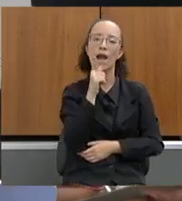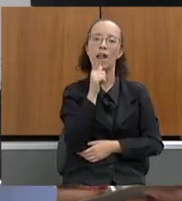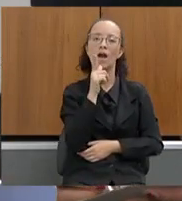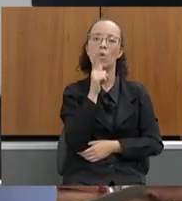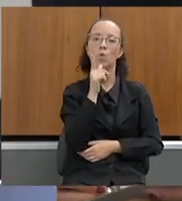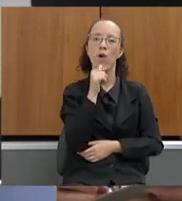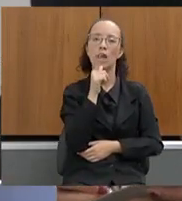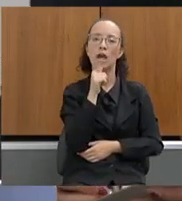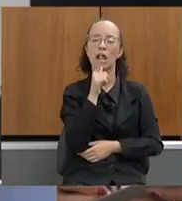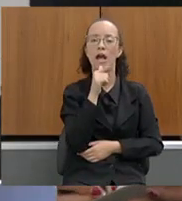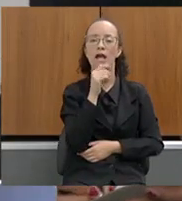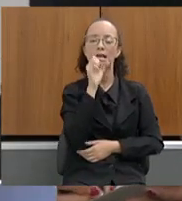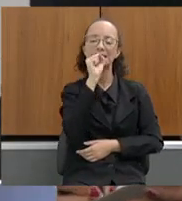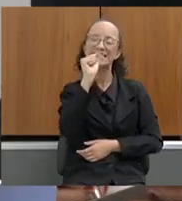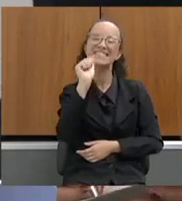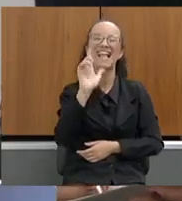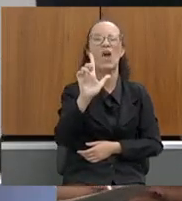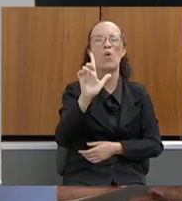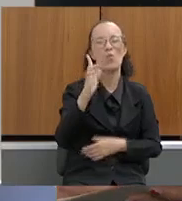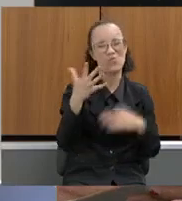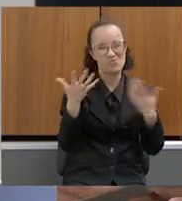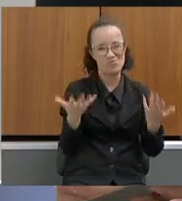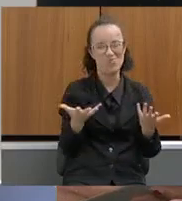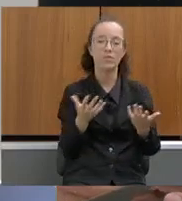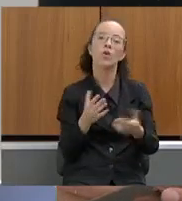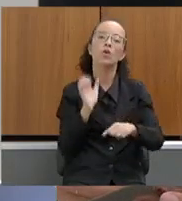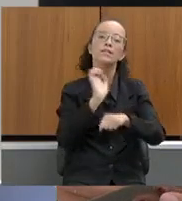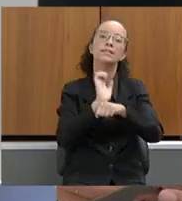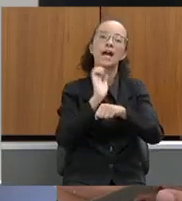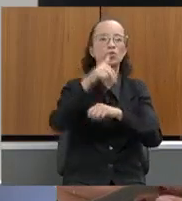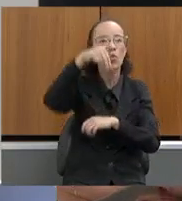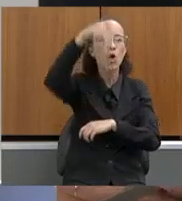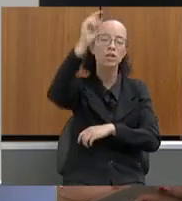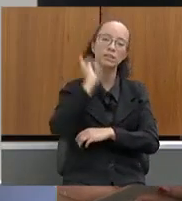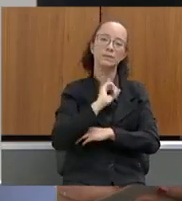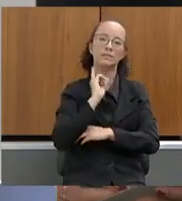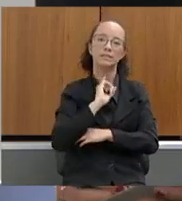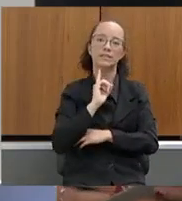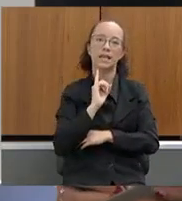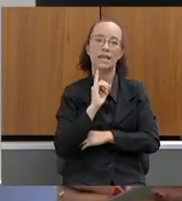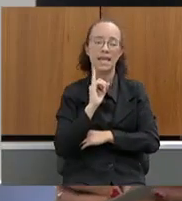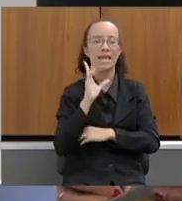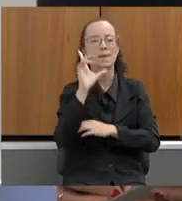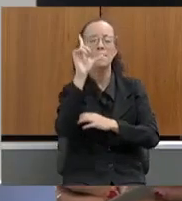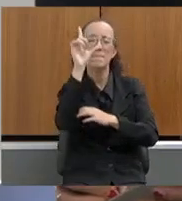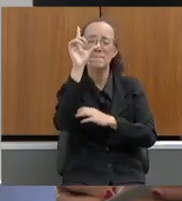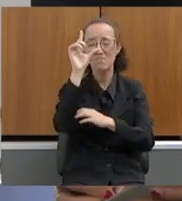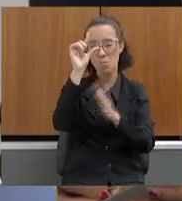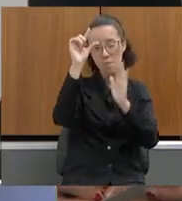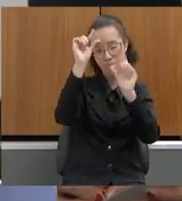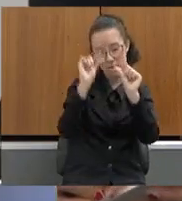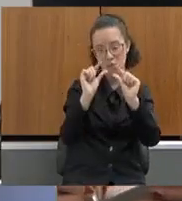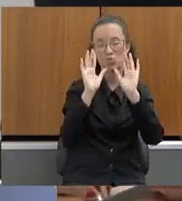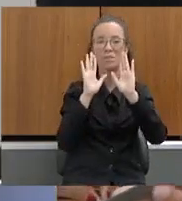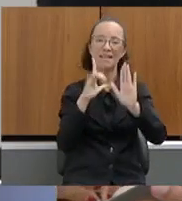água salobra e salina. No estado de Minas Gerais, no norte de Minas, a gente tem menos essa realidade, mas nós temos água com